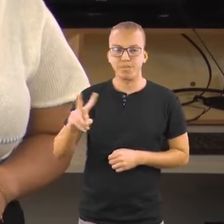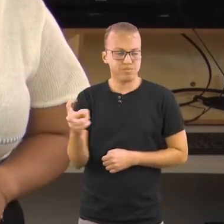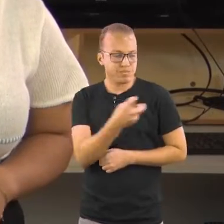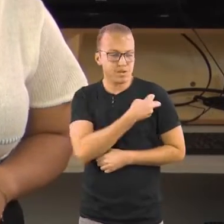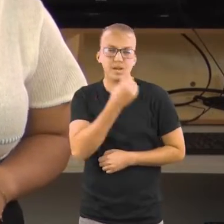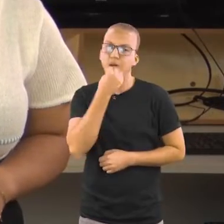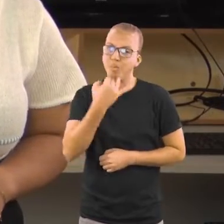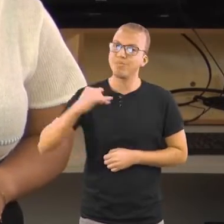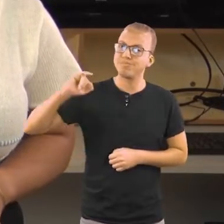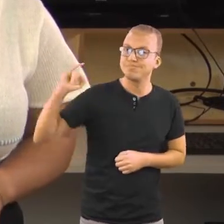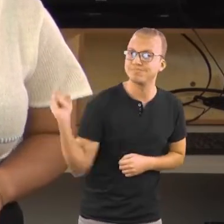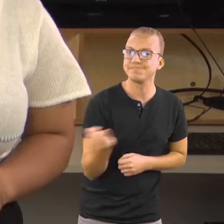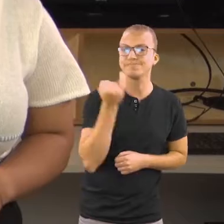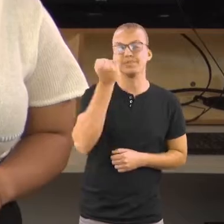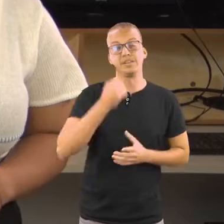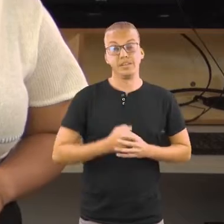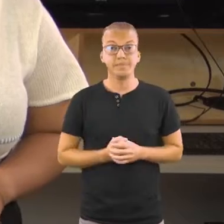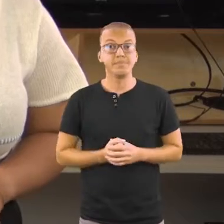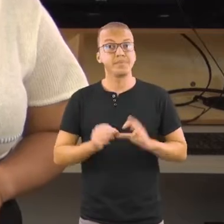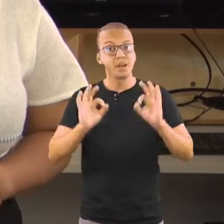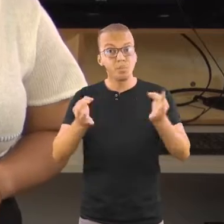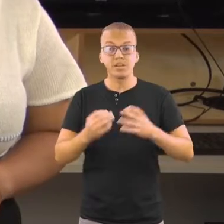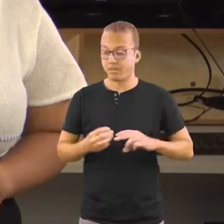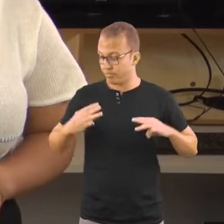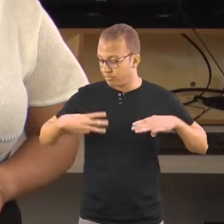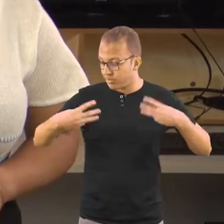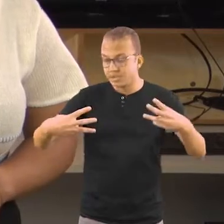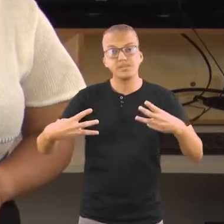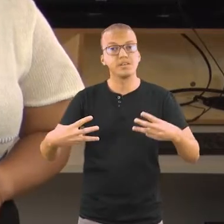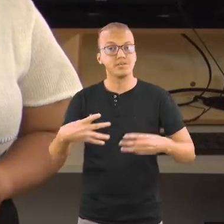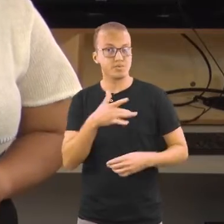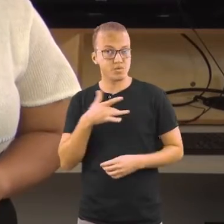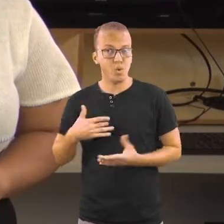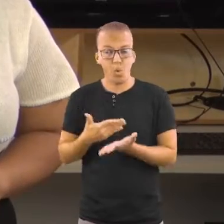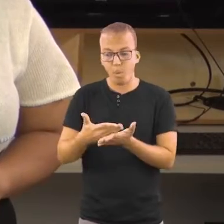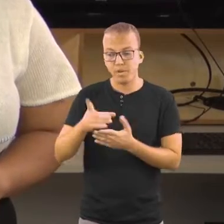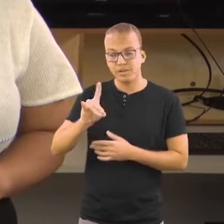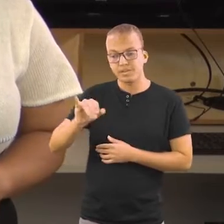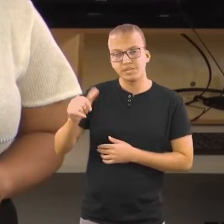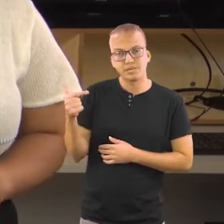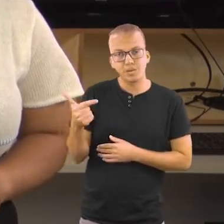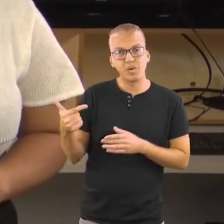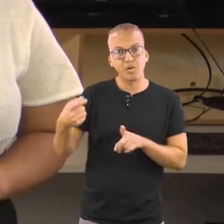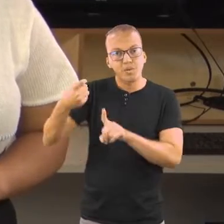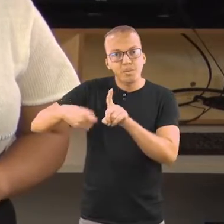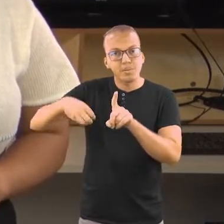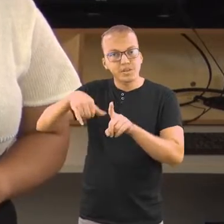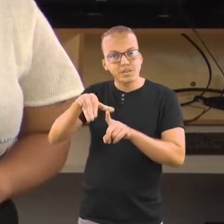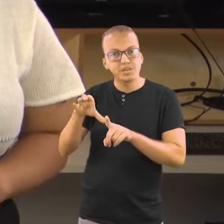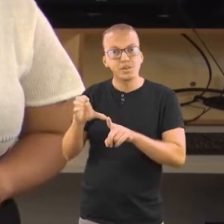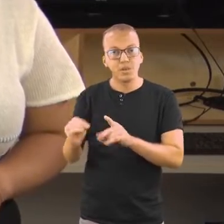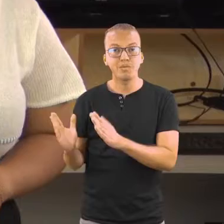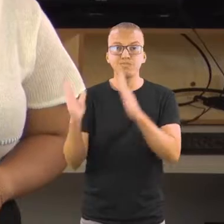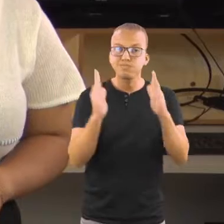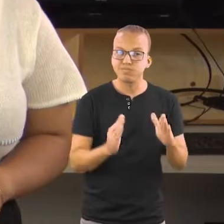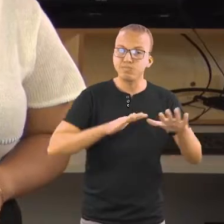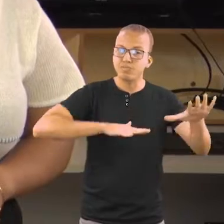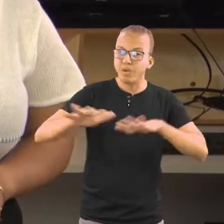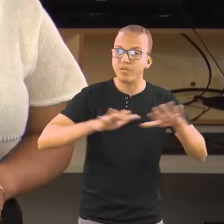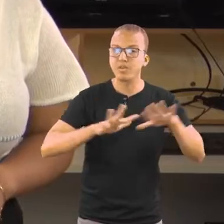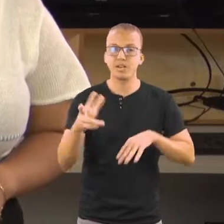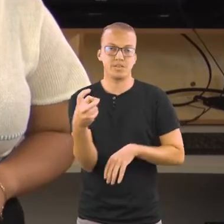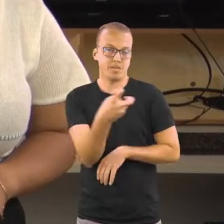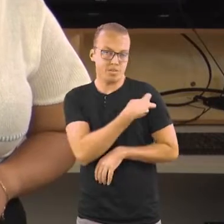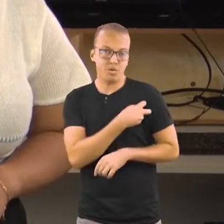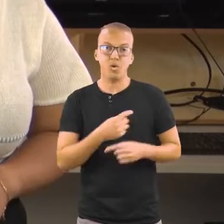vacina no braço, não é mesmo? Pois é, o Ministério da Saúde iniciou no dia 2 deste mês a segunda etapa da Campanha Nacional de